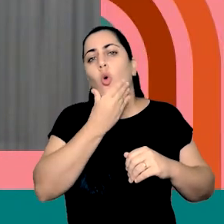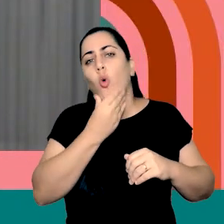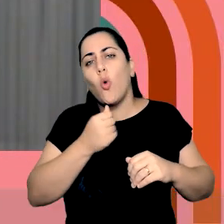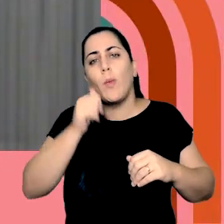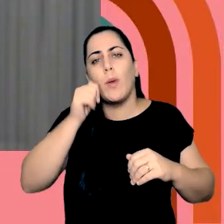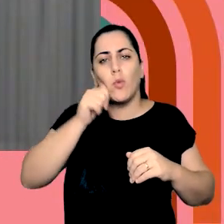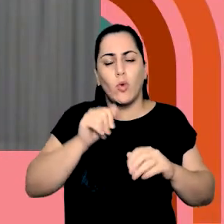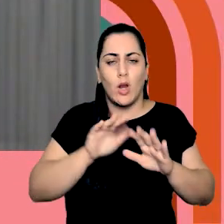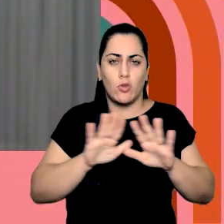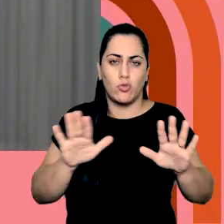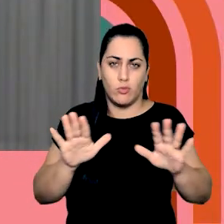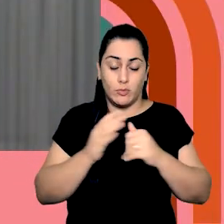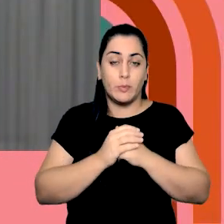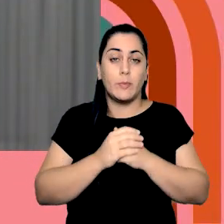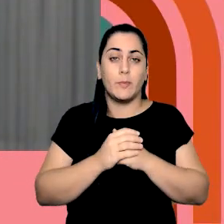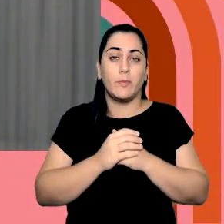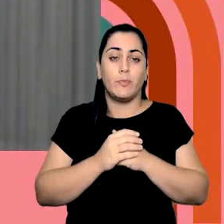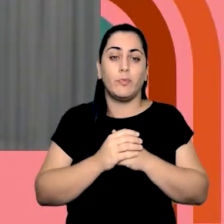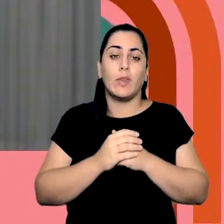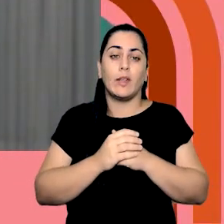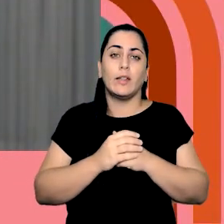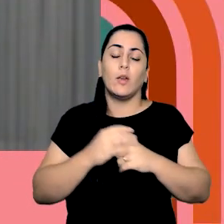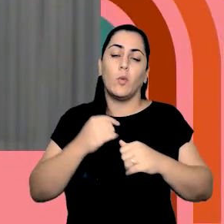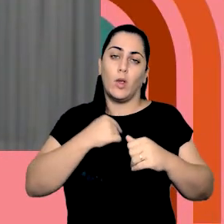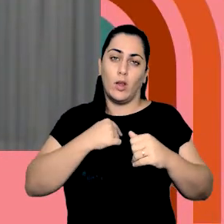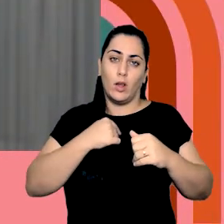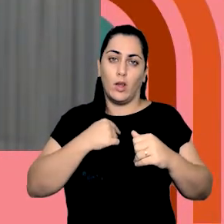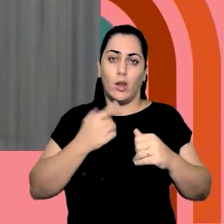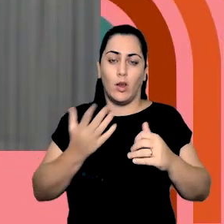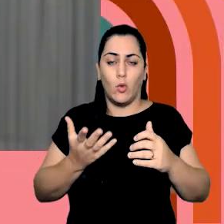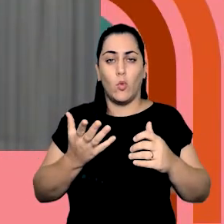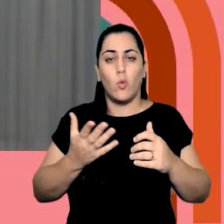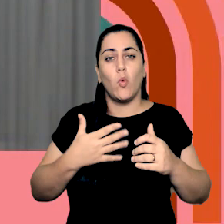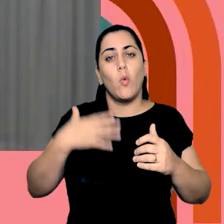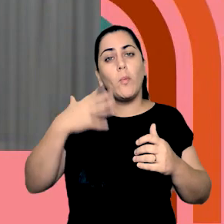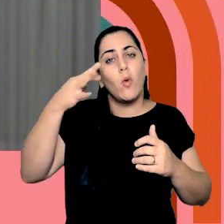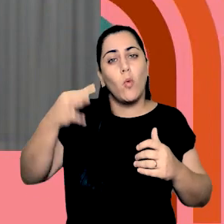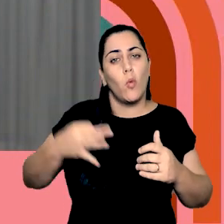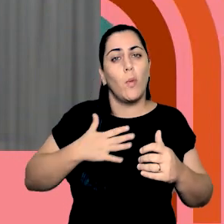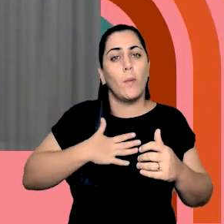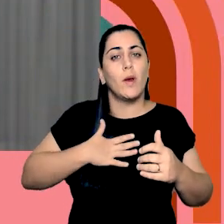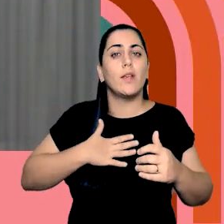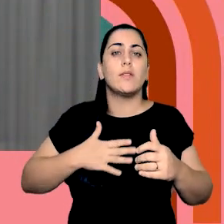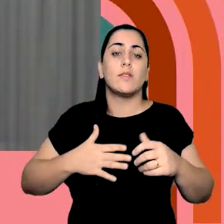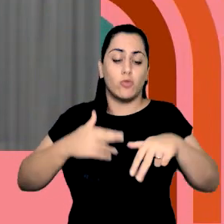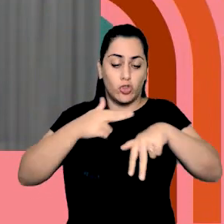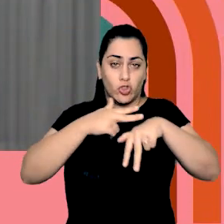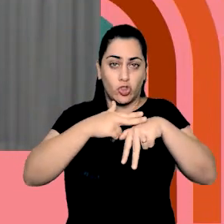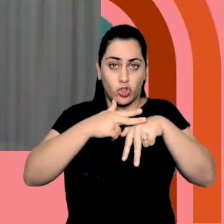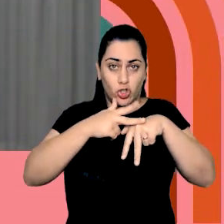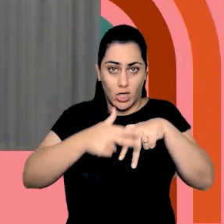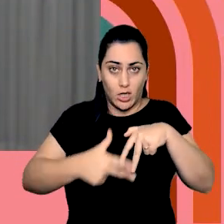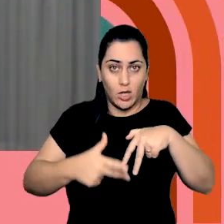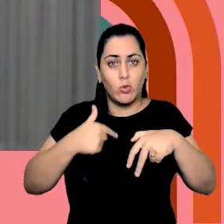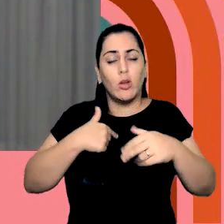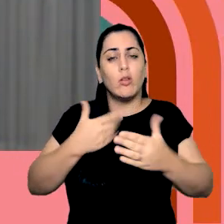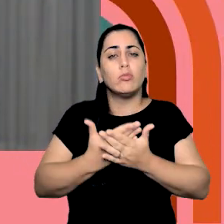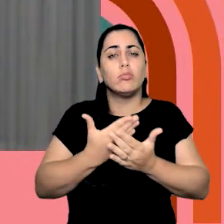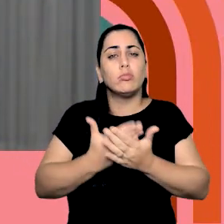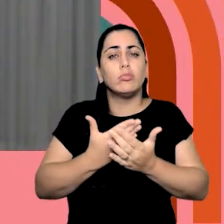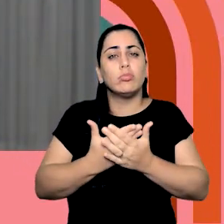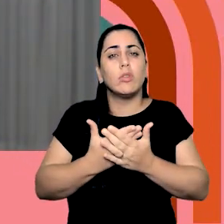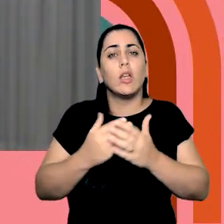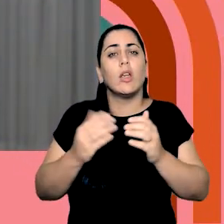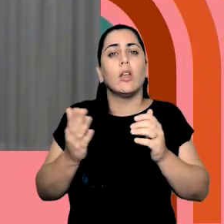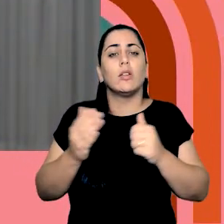Da forma como eu concebo, da forma como eu tenho compreendido gênero nos meus estudos, gênero é